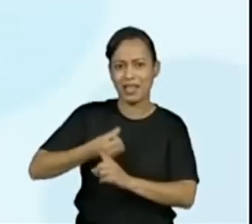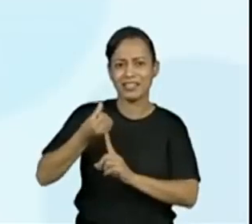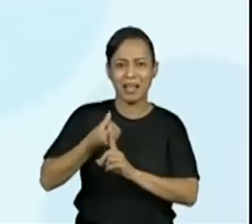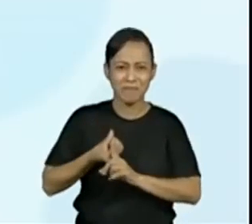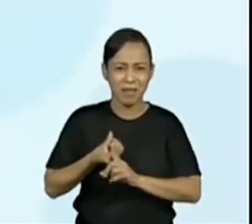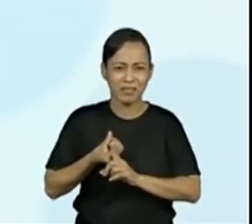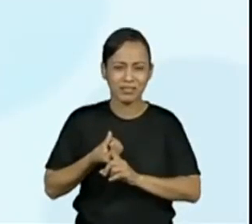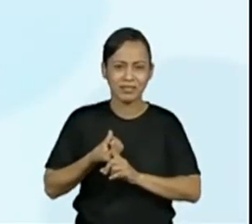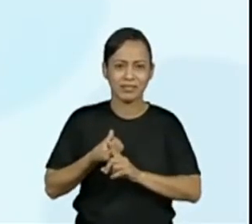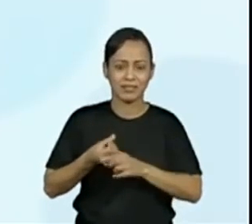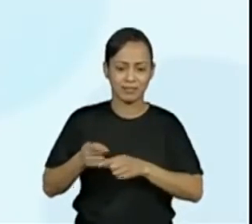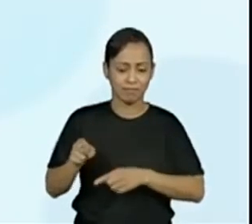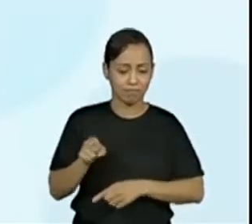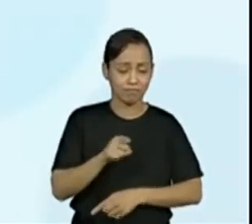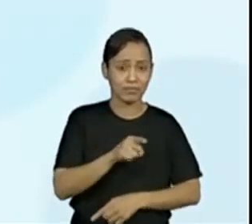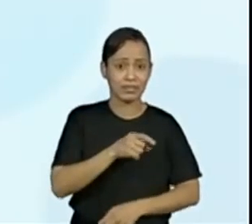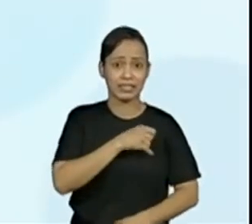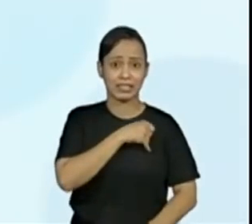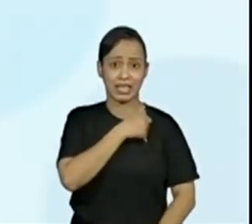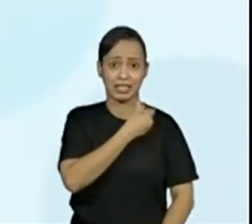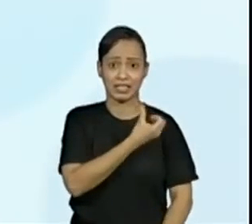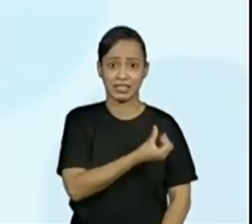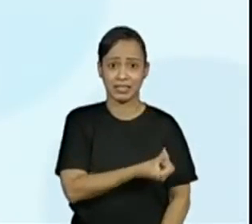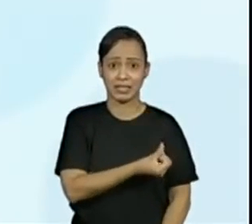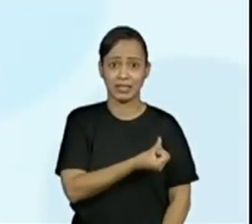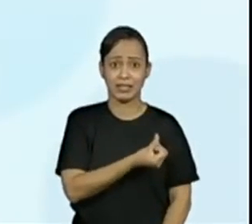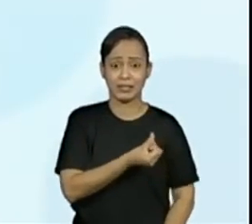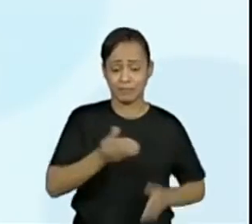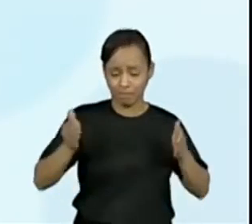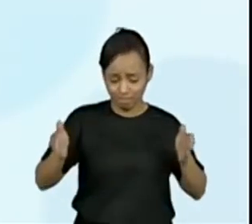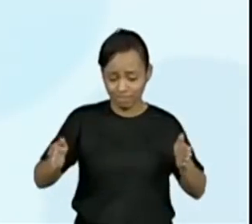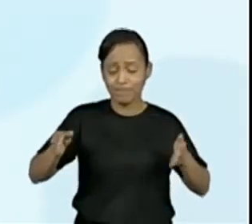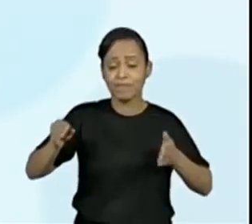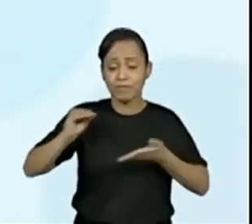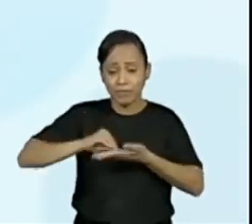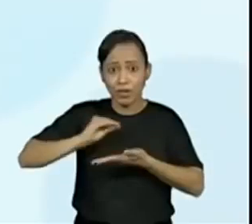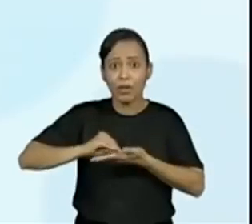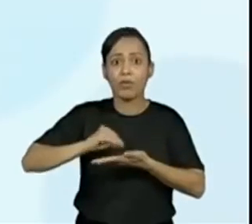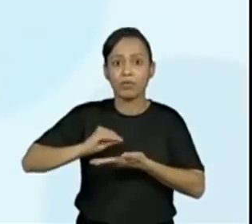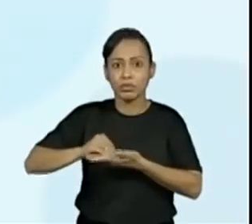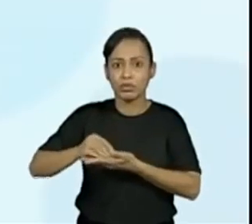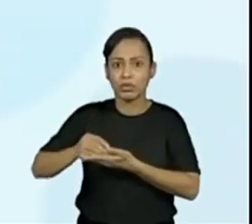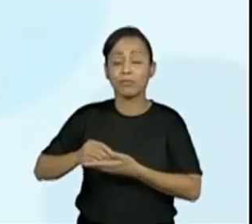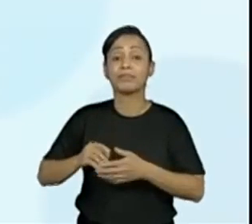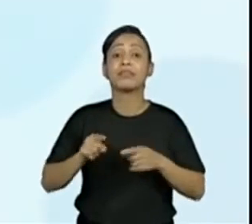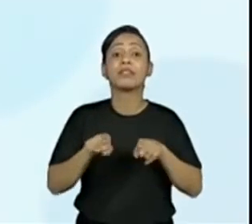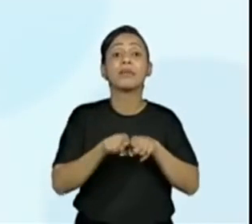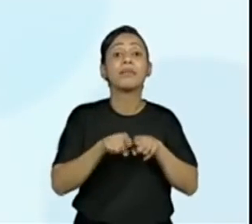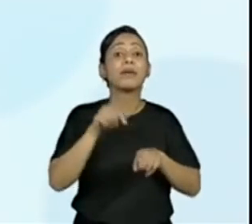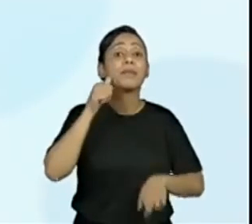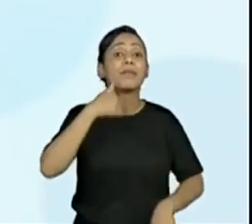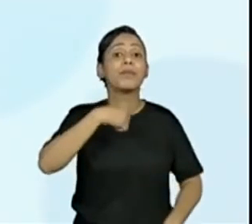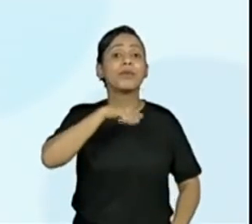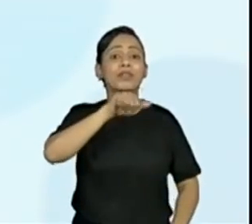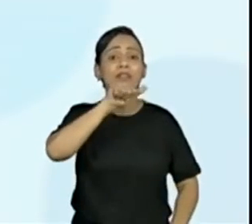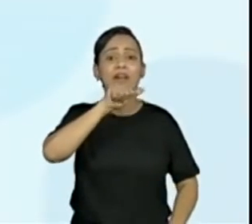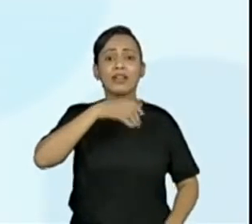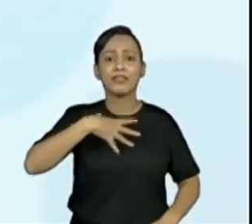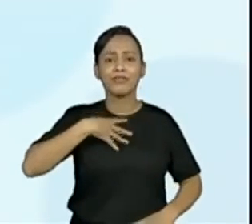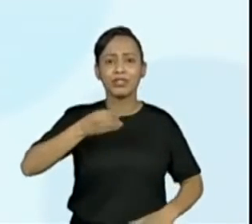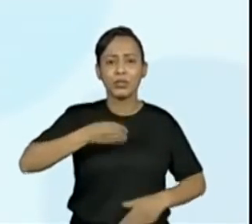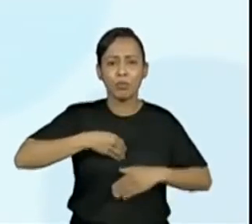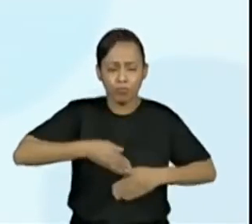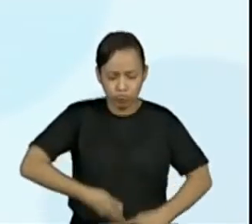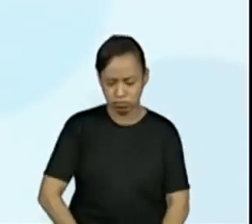gestantes e 74 mil, 1 por peras. Mulheres que deram à luz nos últimos